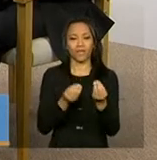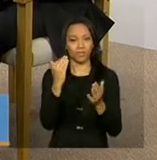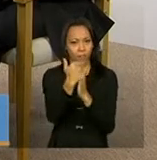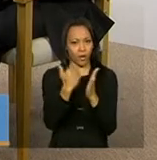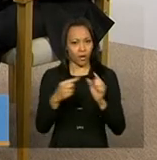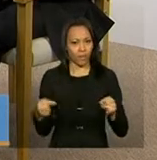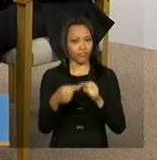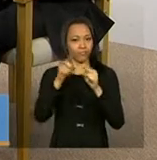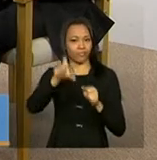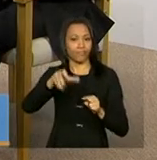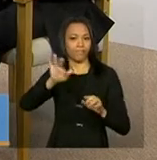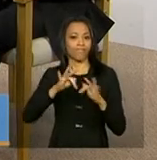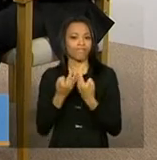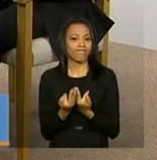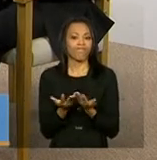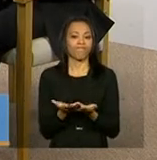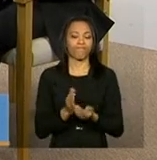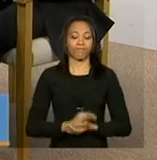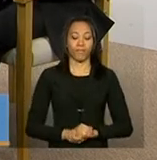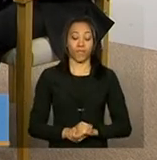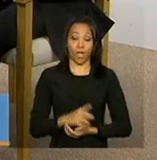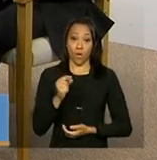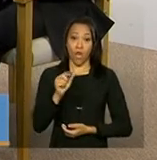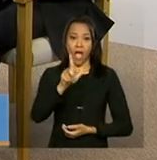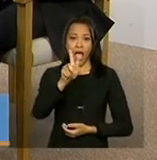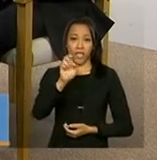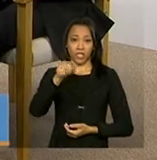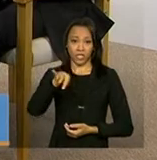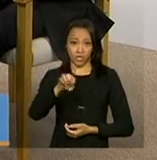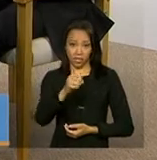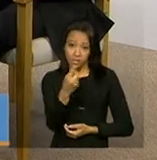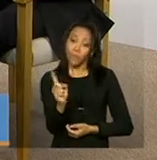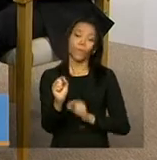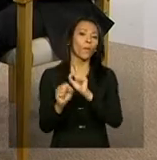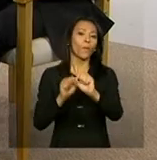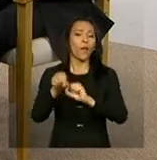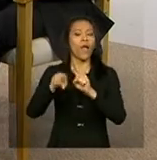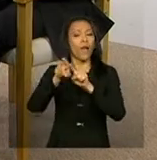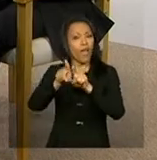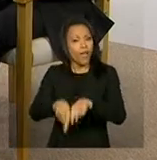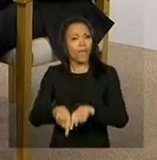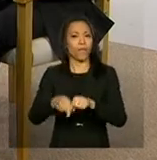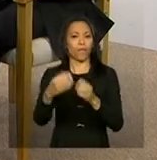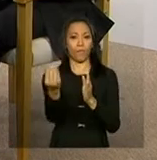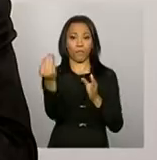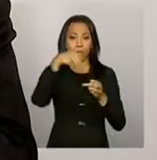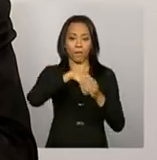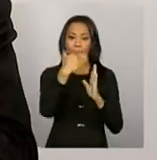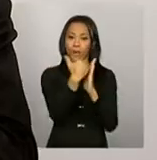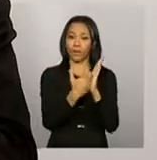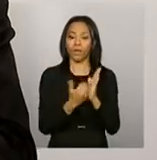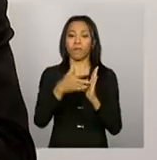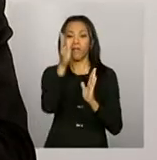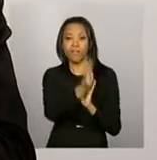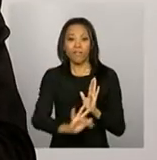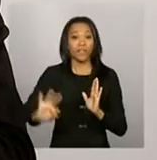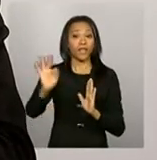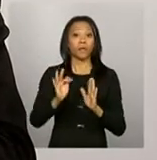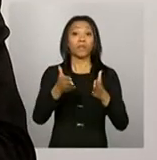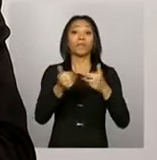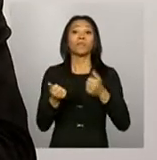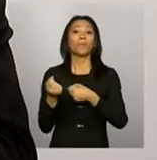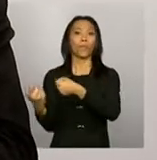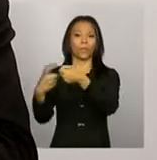Então, a gestão descentralizada é a gestão que conta de um programa federal que conta com a participação dos demais entes